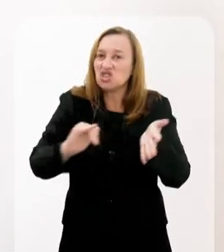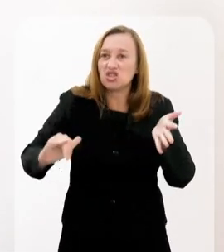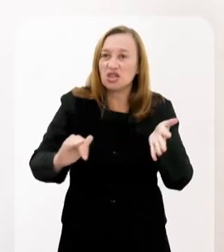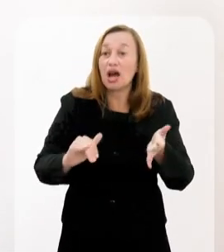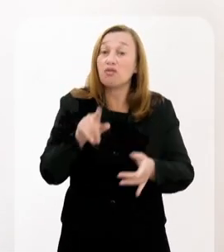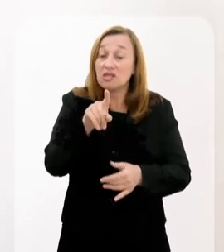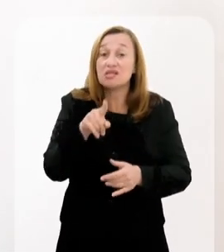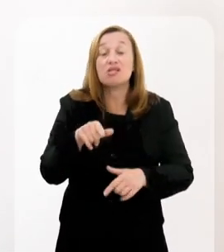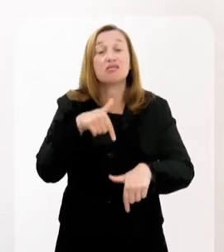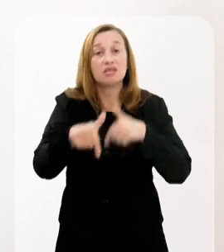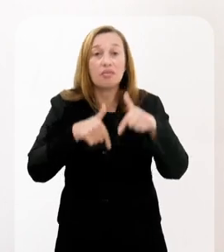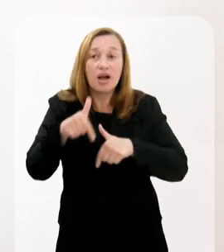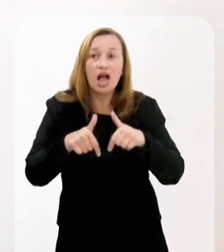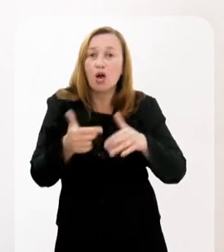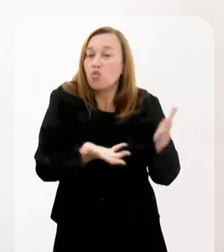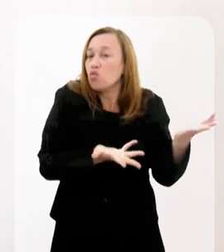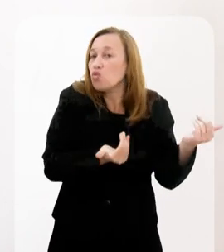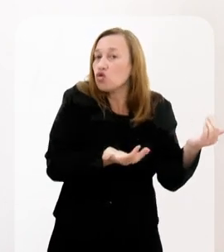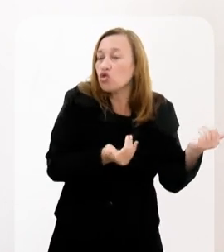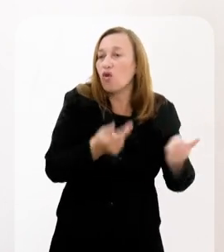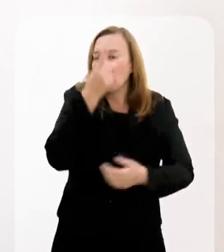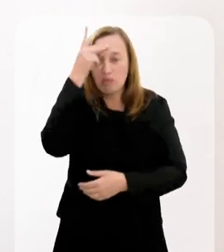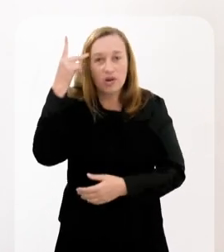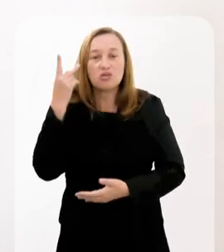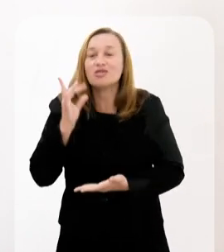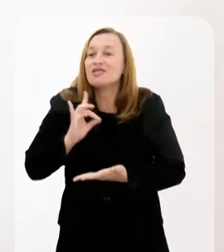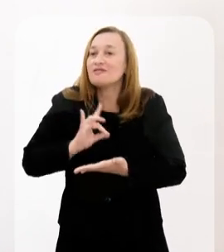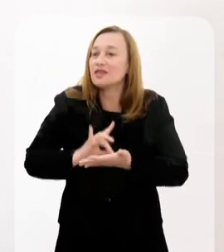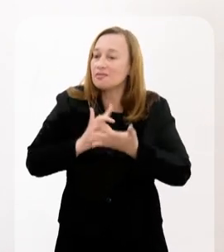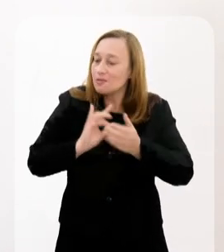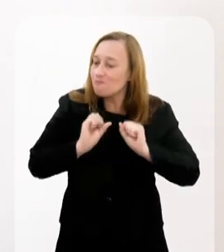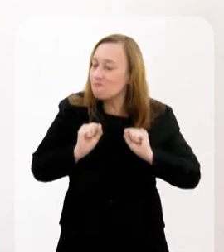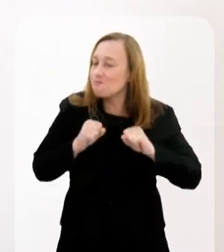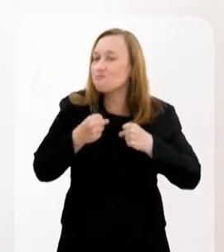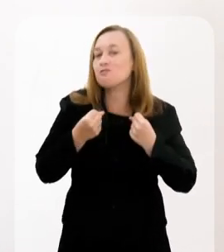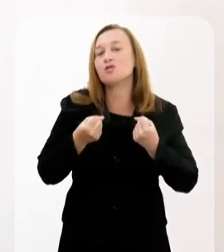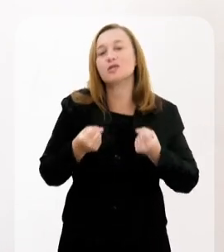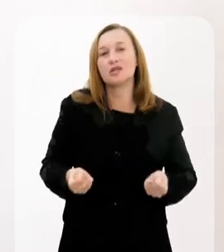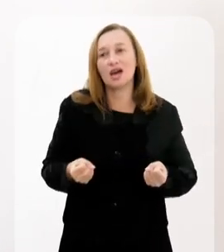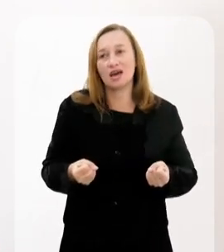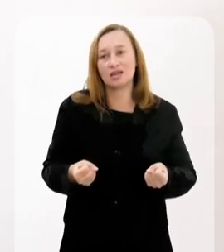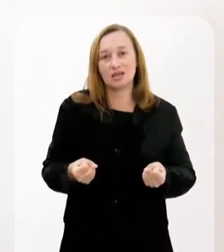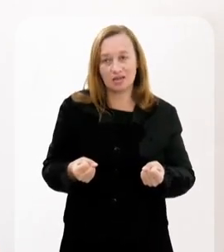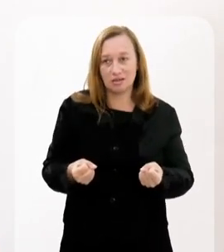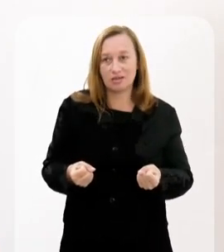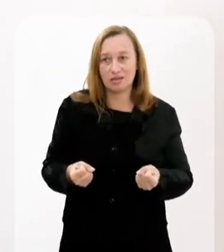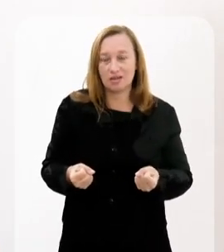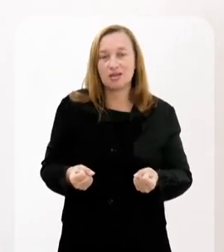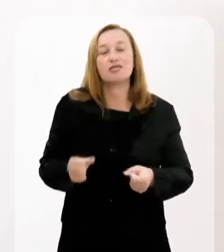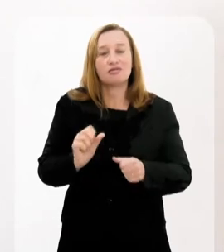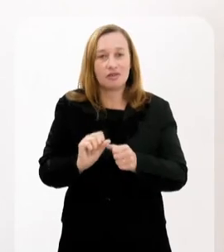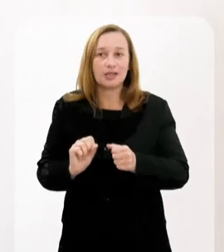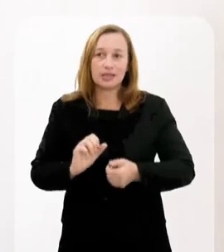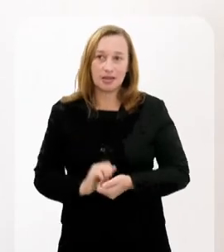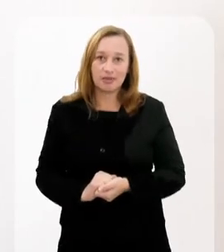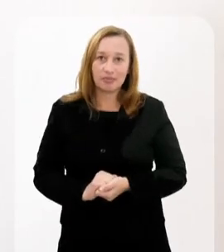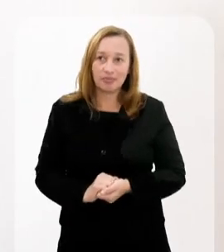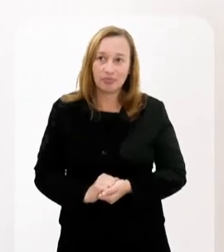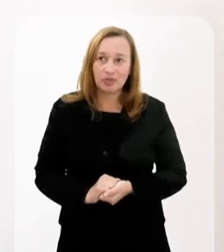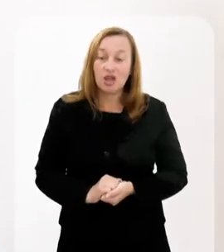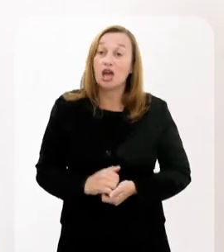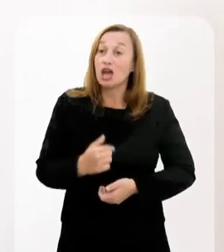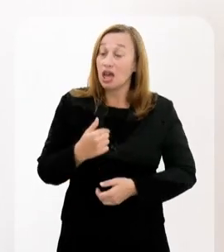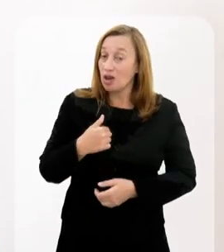trabalhar com pessoas que realmente estão dedicadas e estão empenhadas em fazer isso.